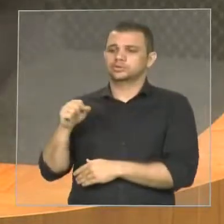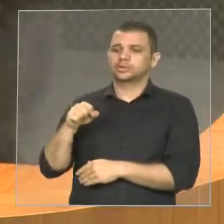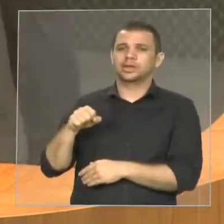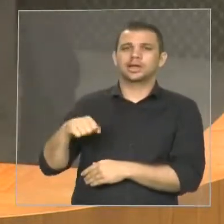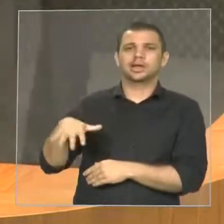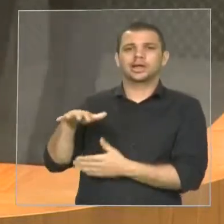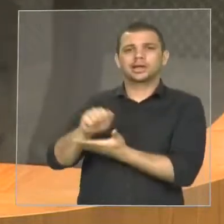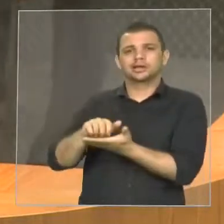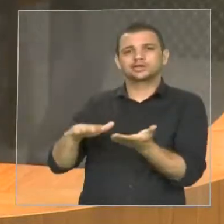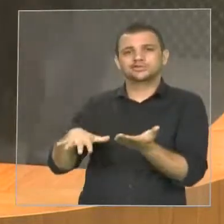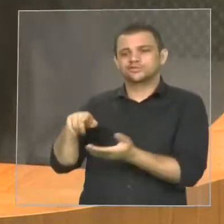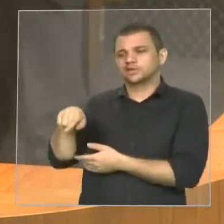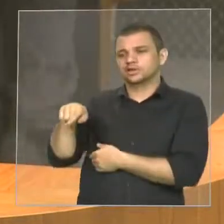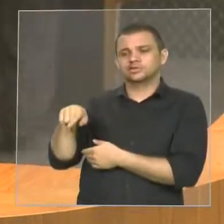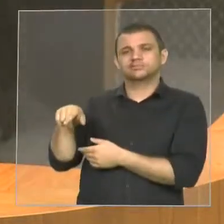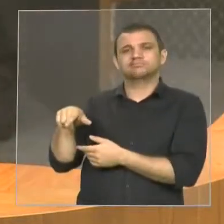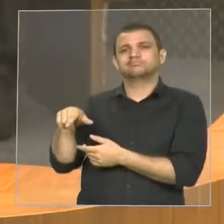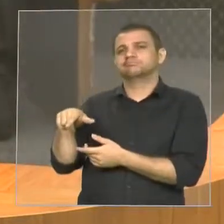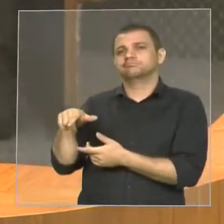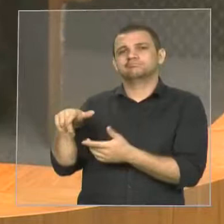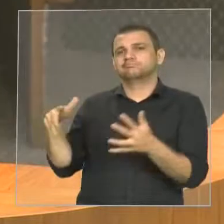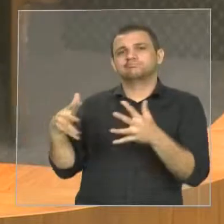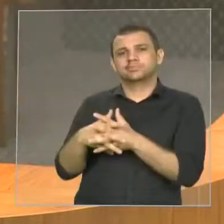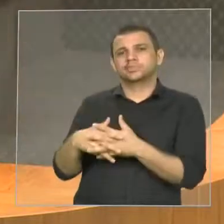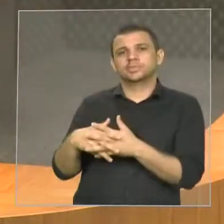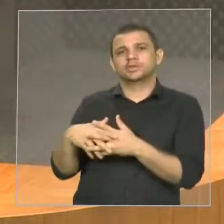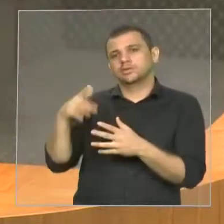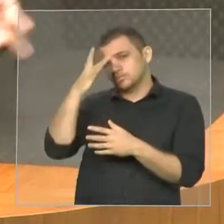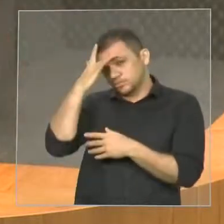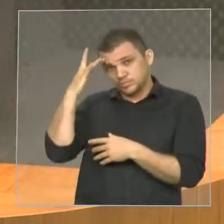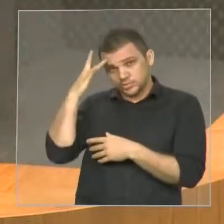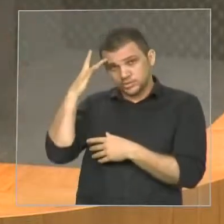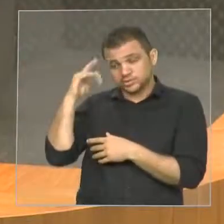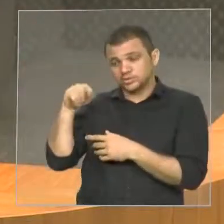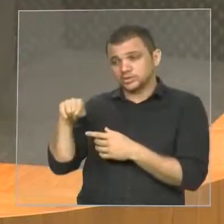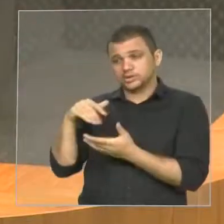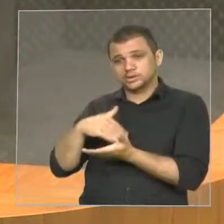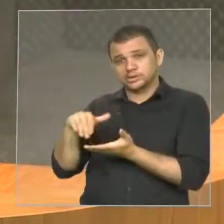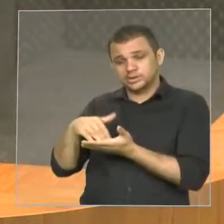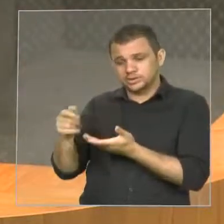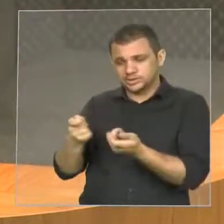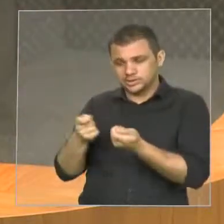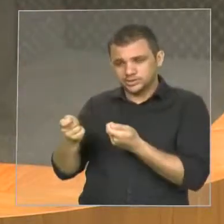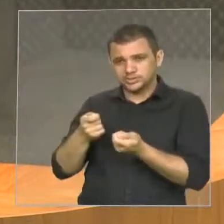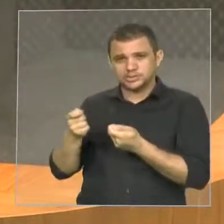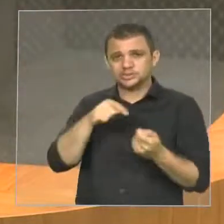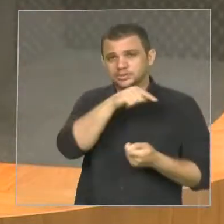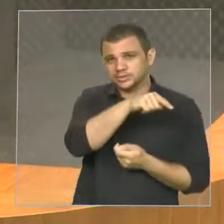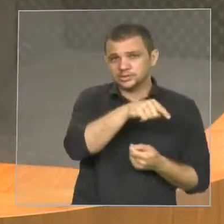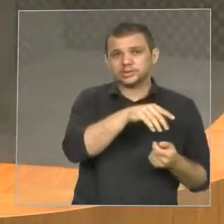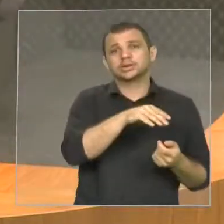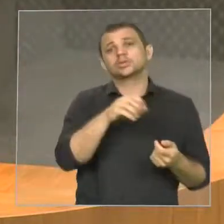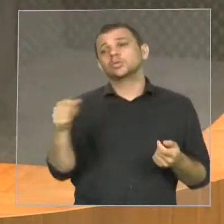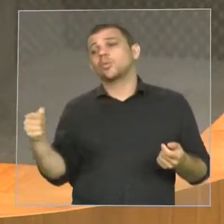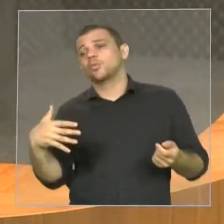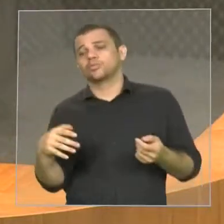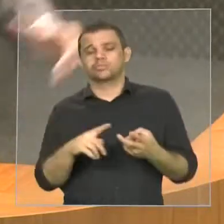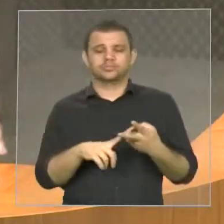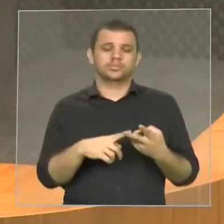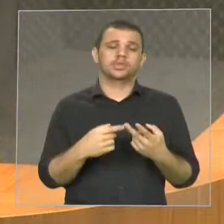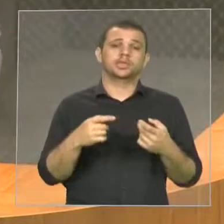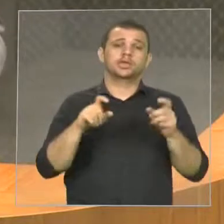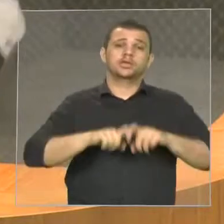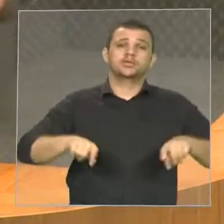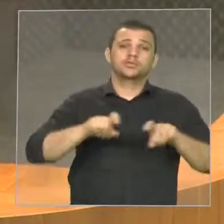setor da própria Secretaria de Administração. O setor financeiro, que hoje é da própria Secretaria de Administração. O setor de informática é todo da Secretaria de